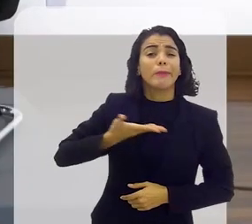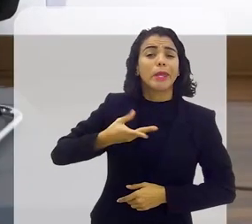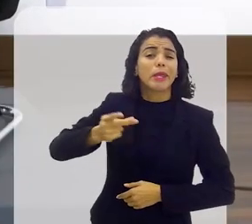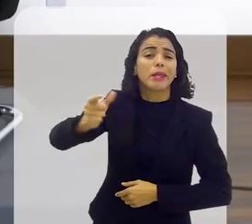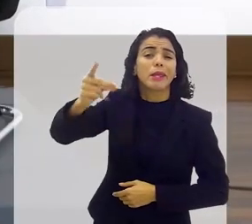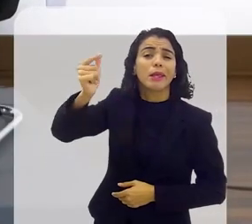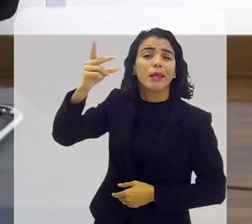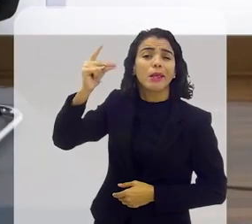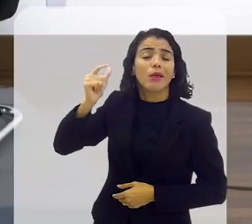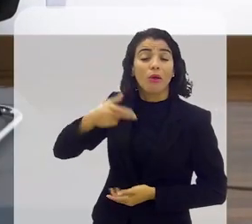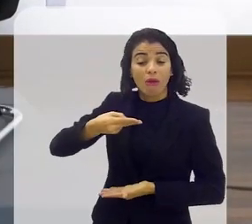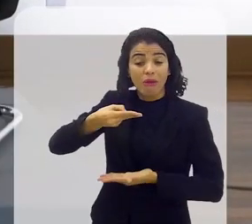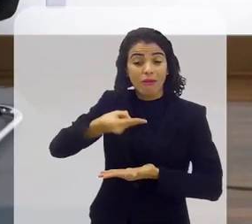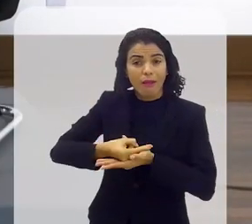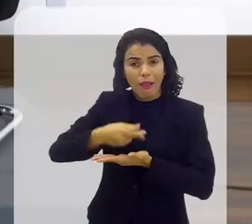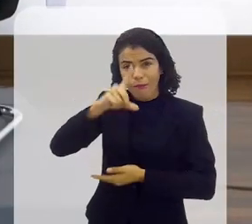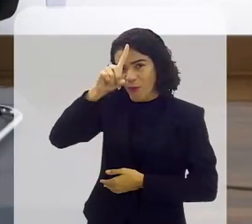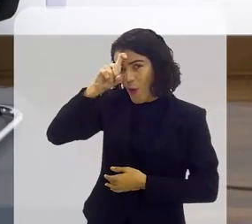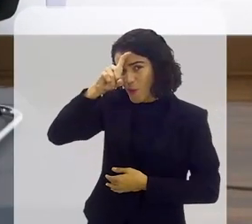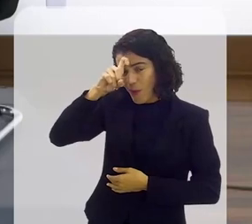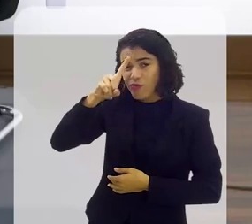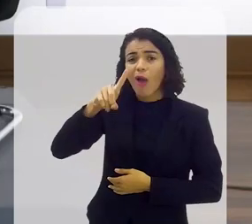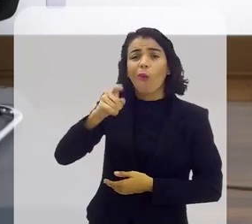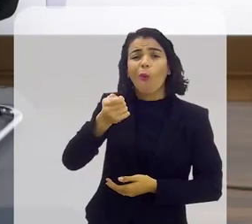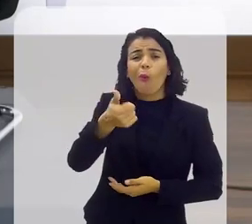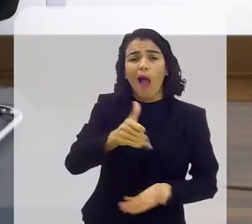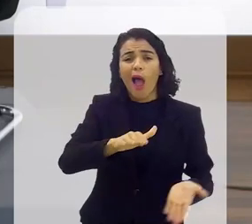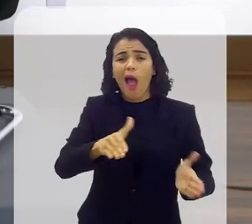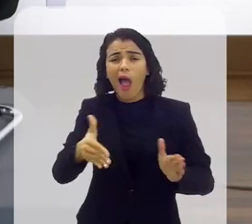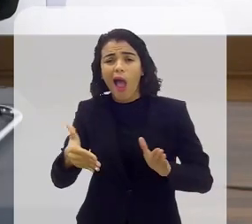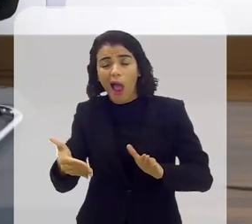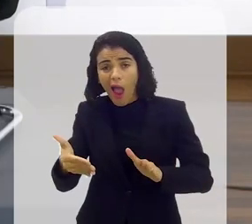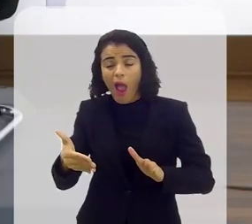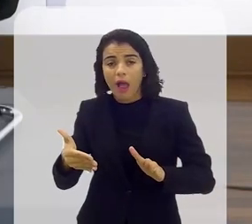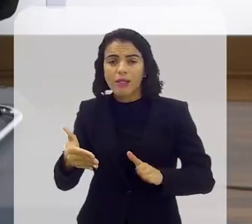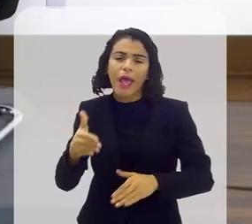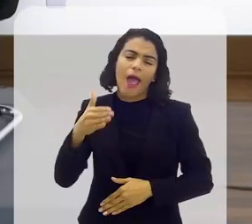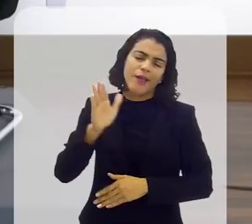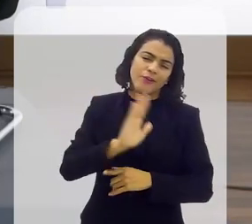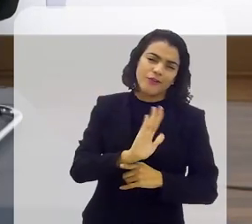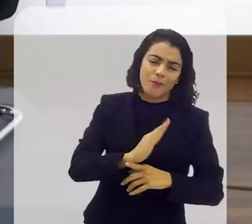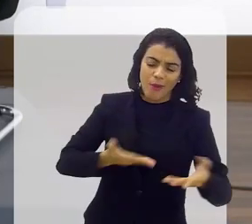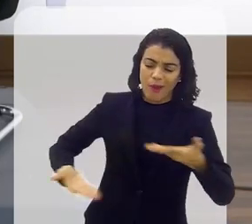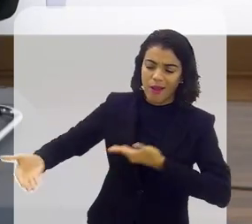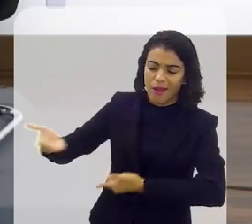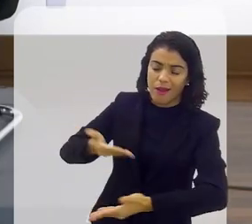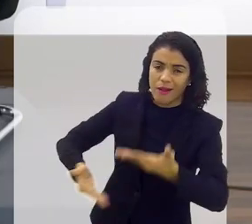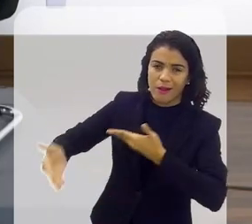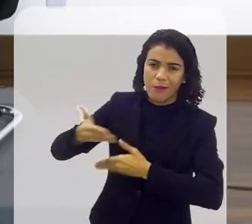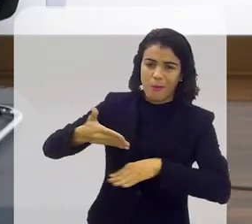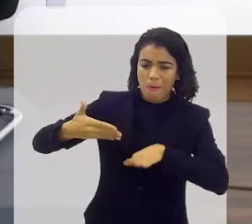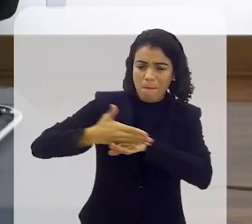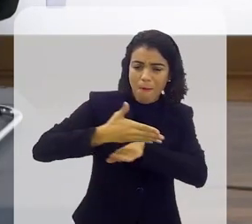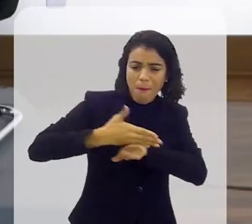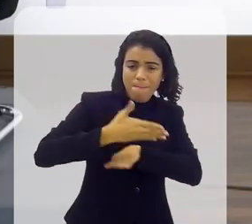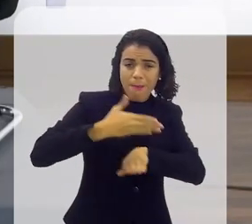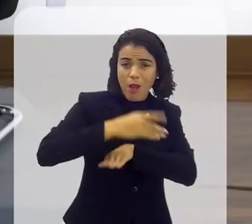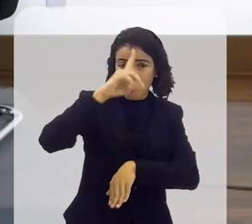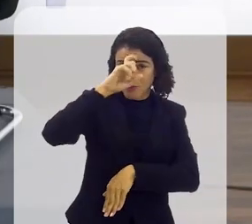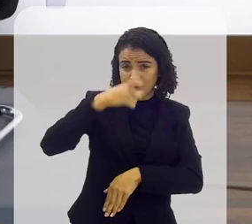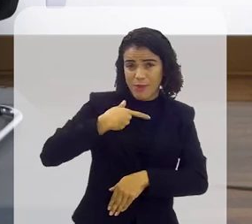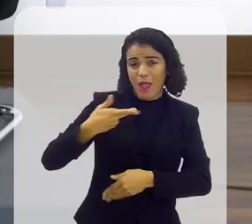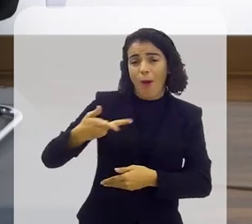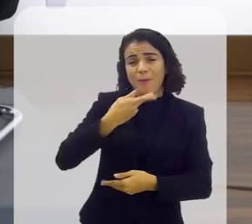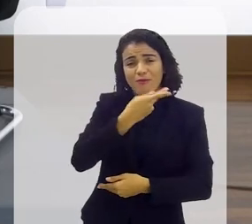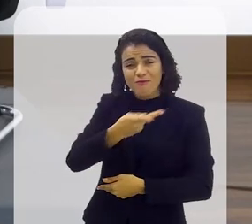velho amigo dele que estou no hospital em fase já terminal aí o filme todo é essa relação ele vai muito no hospital